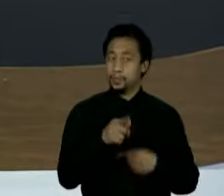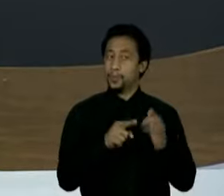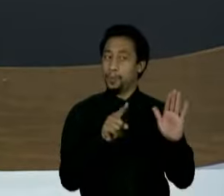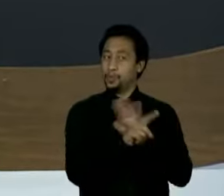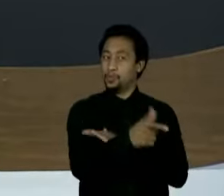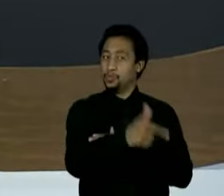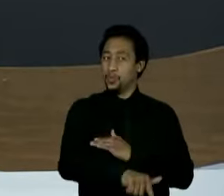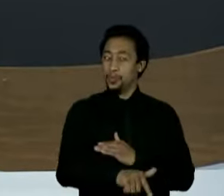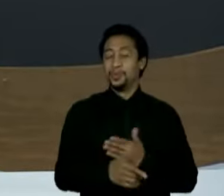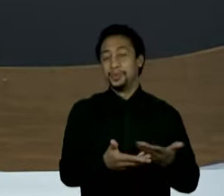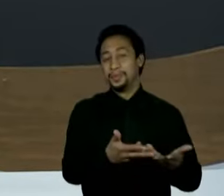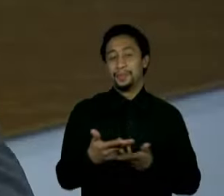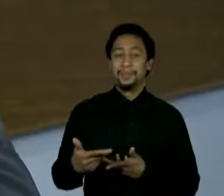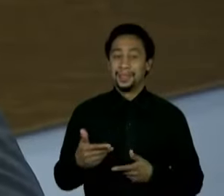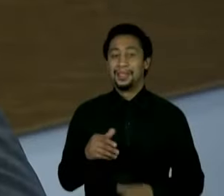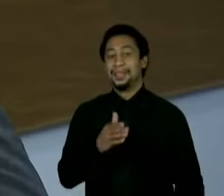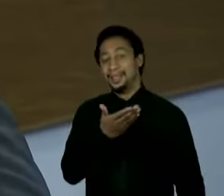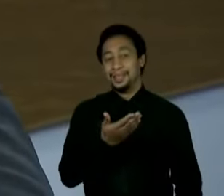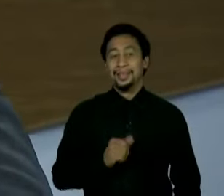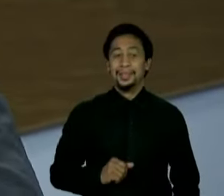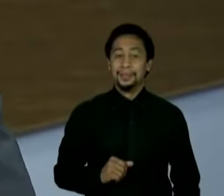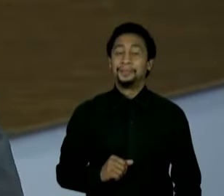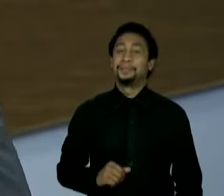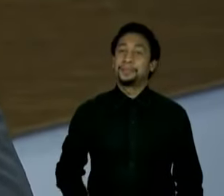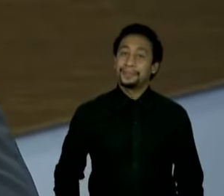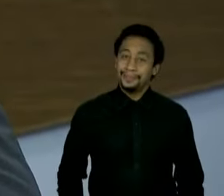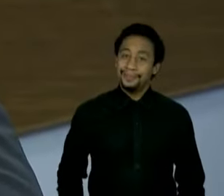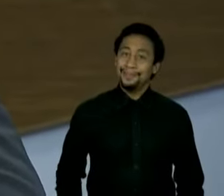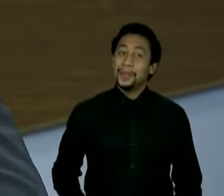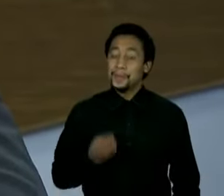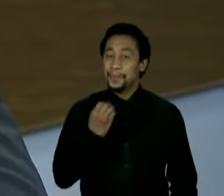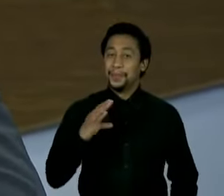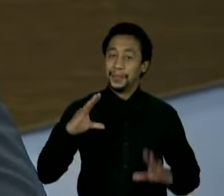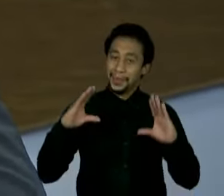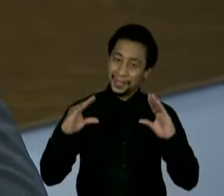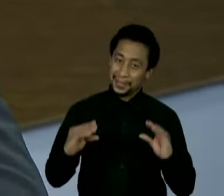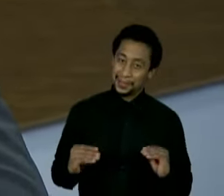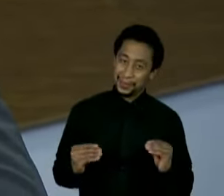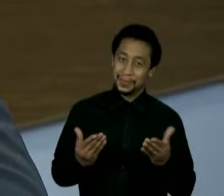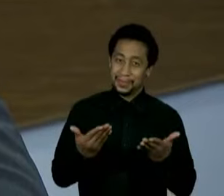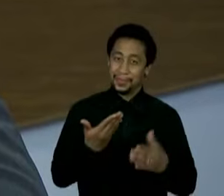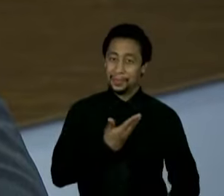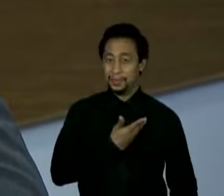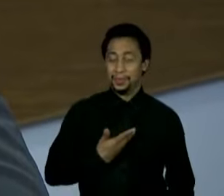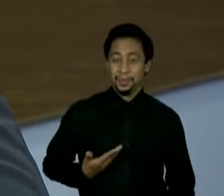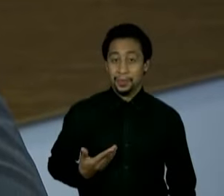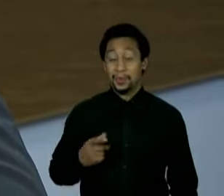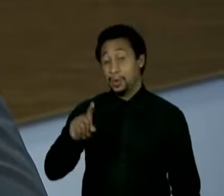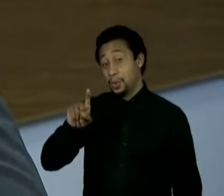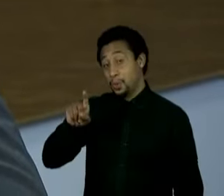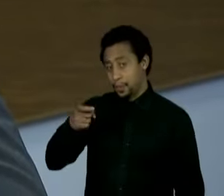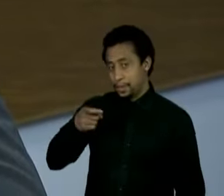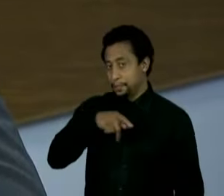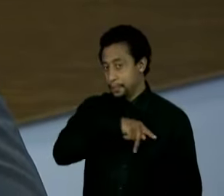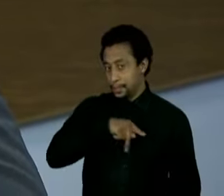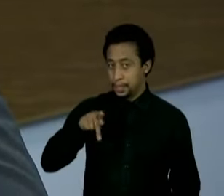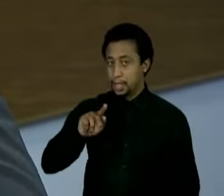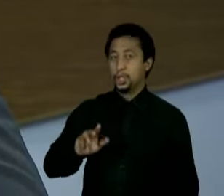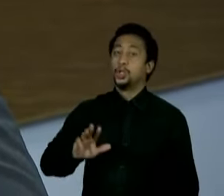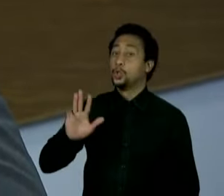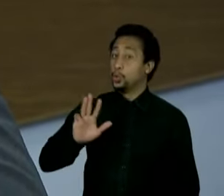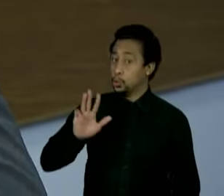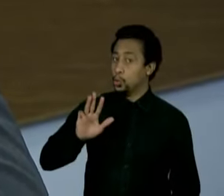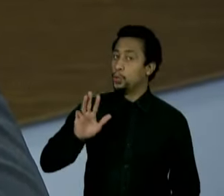assunto. Sérgio Rocha, por favor. Boa noite, governador. O senhor, o ex-presidente Lula tem afirmado, nos bastidores, em